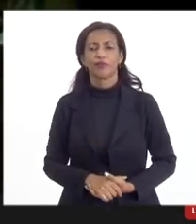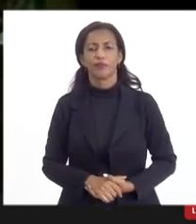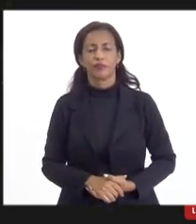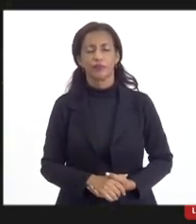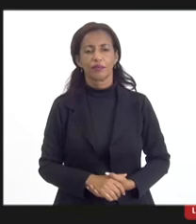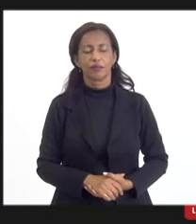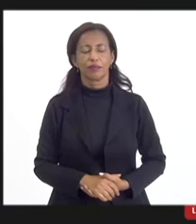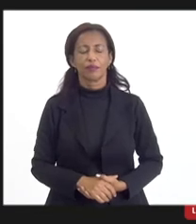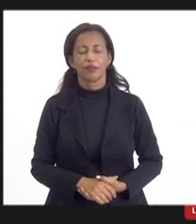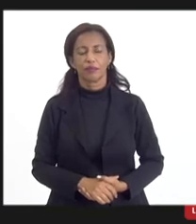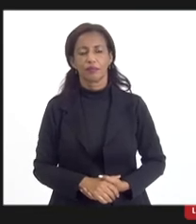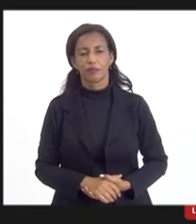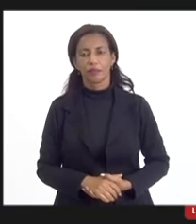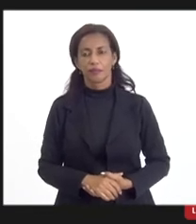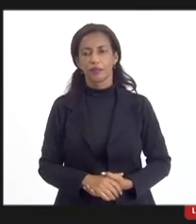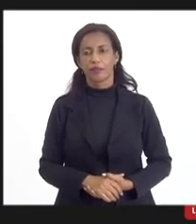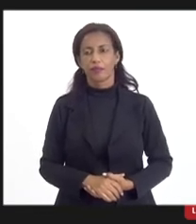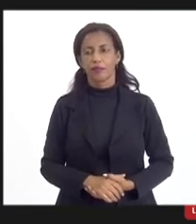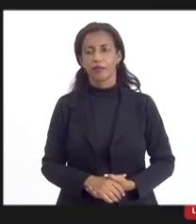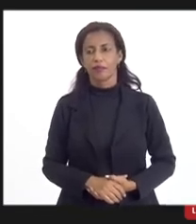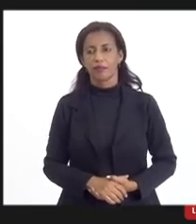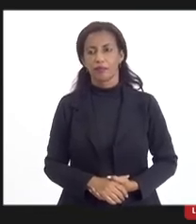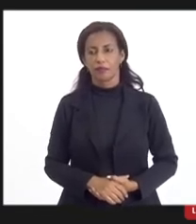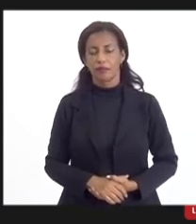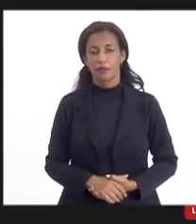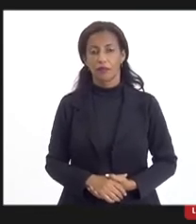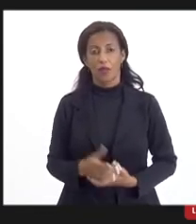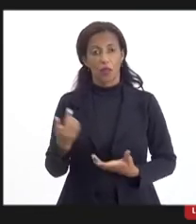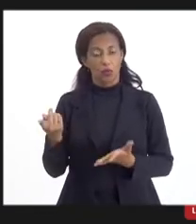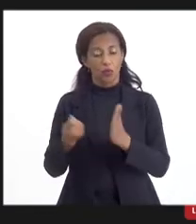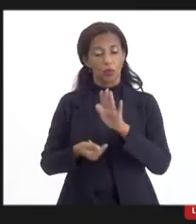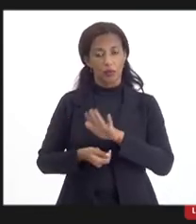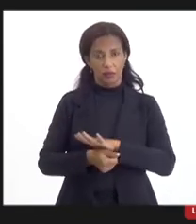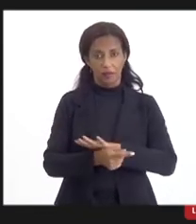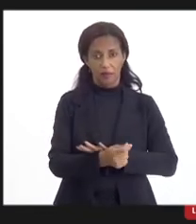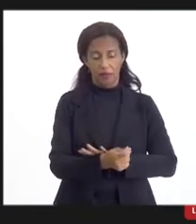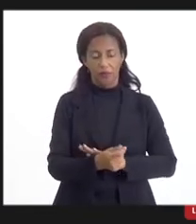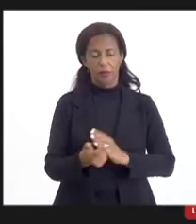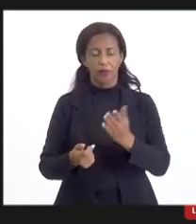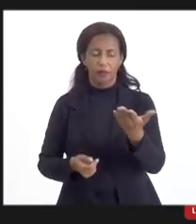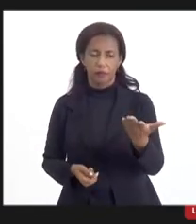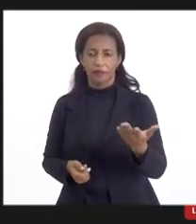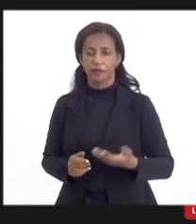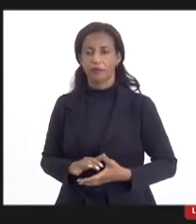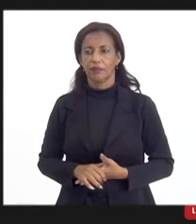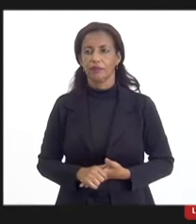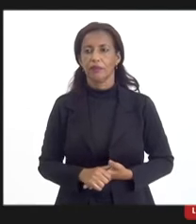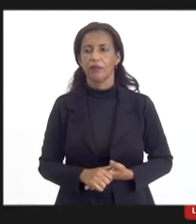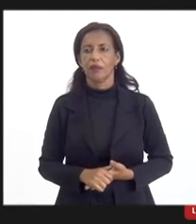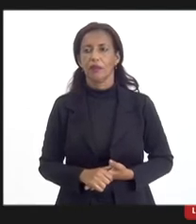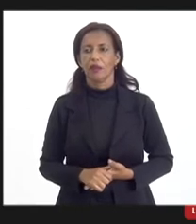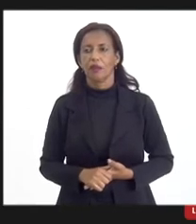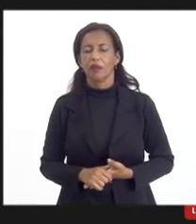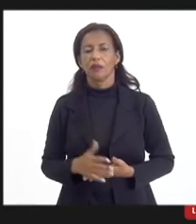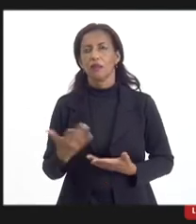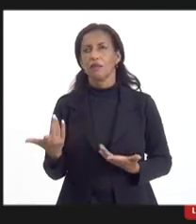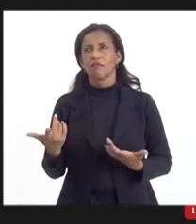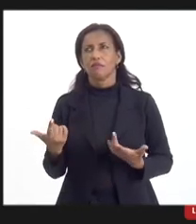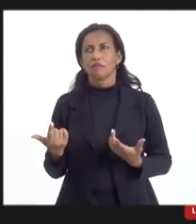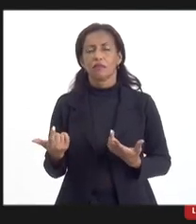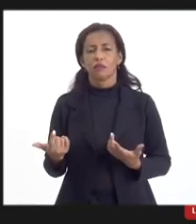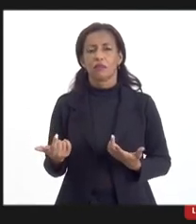Sobre essa questão do investimento, a ISO, de que tamanho seria